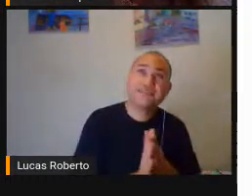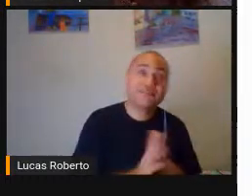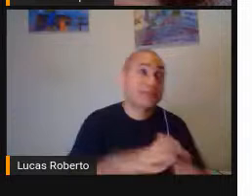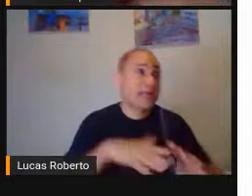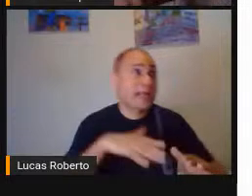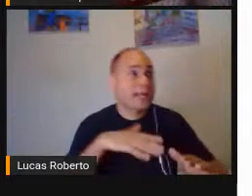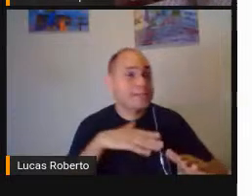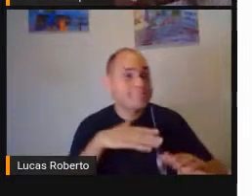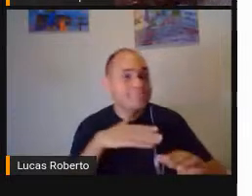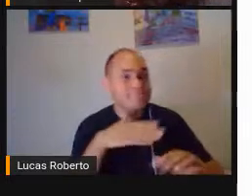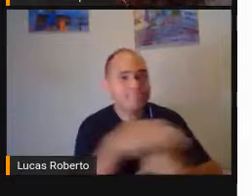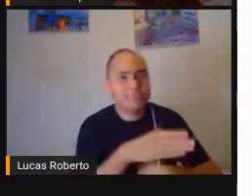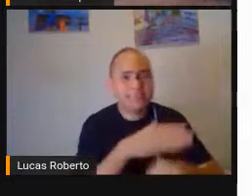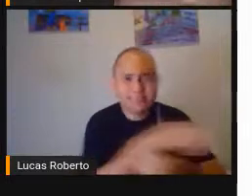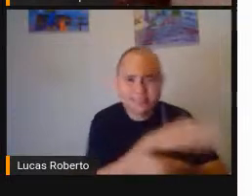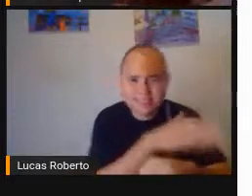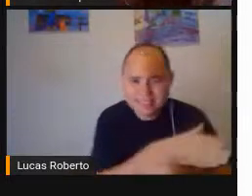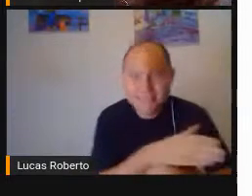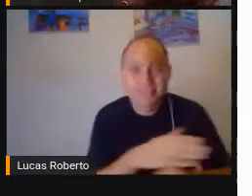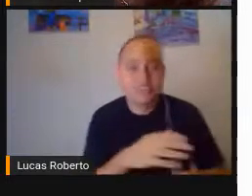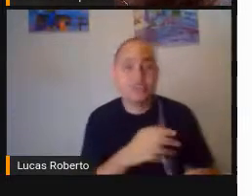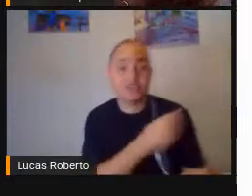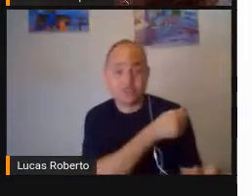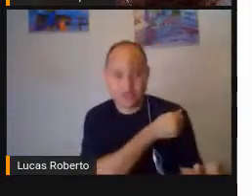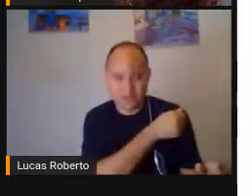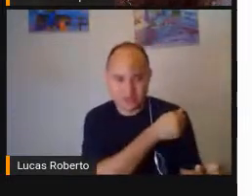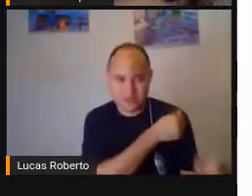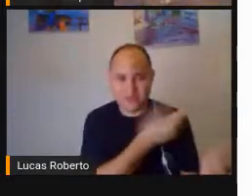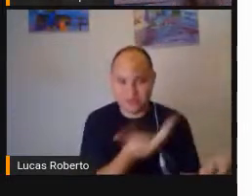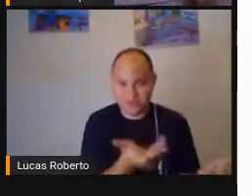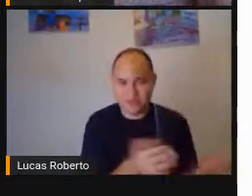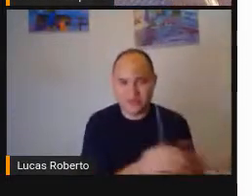E aí a gente Pode gamificar De diversas formas